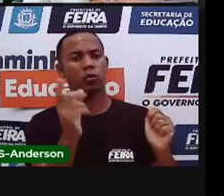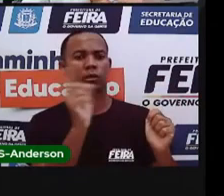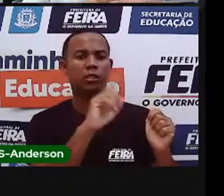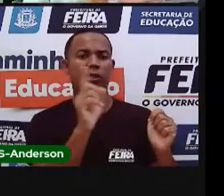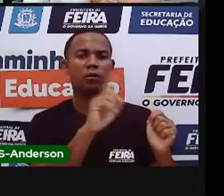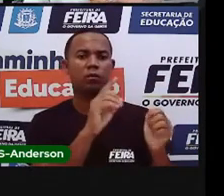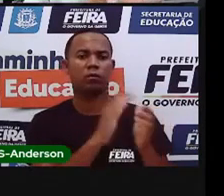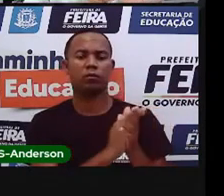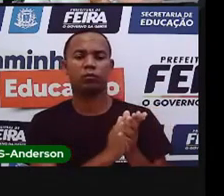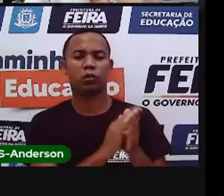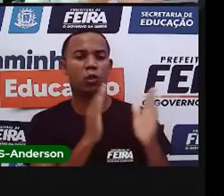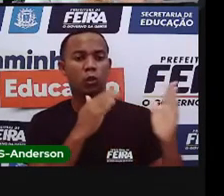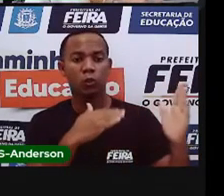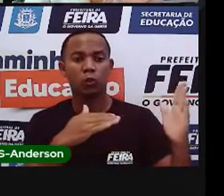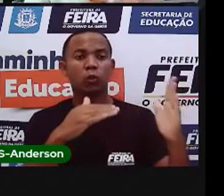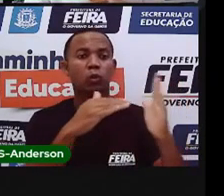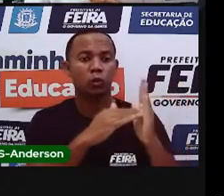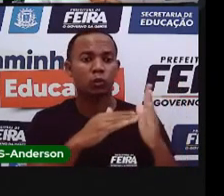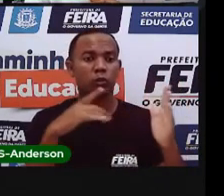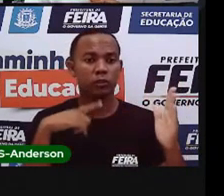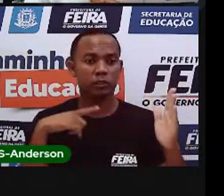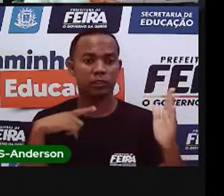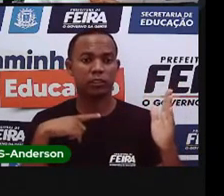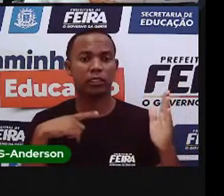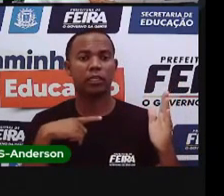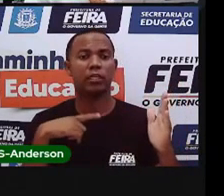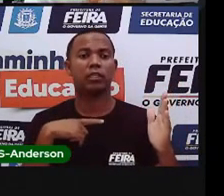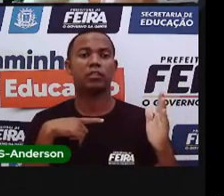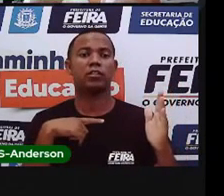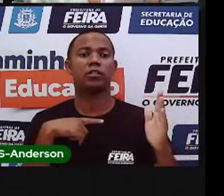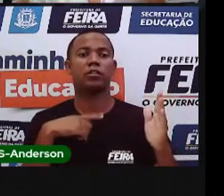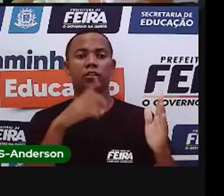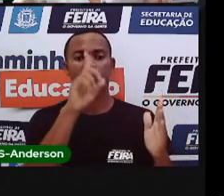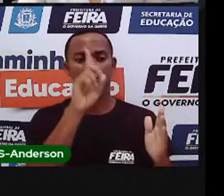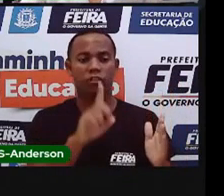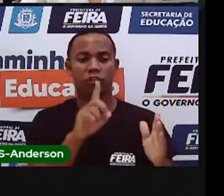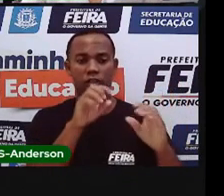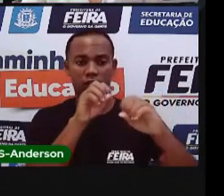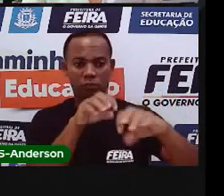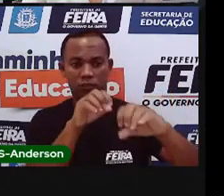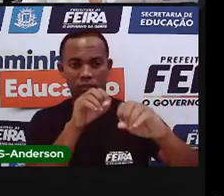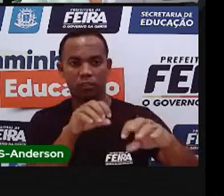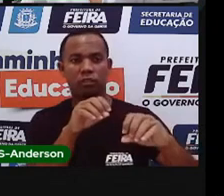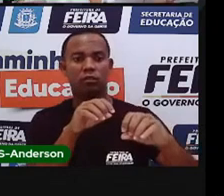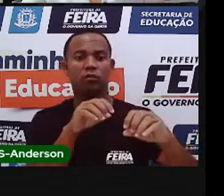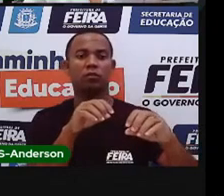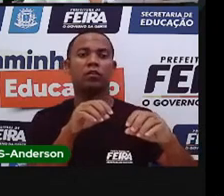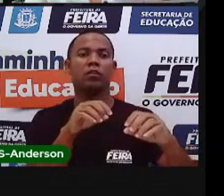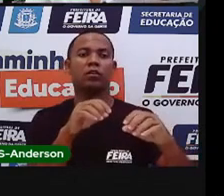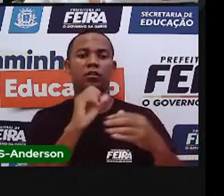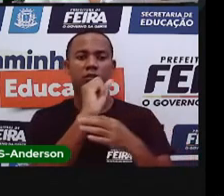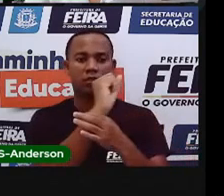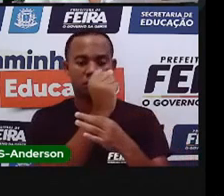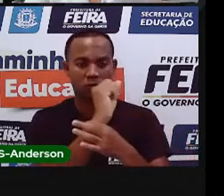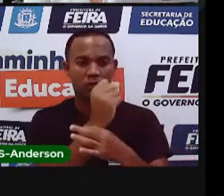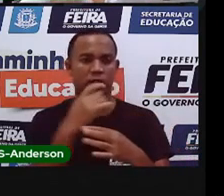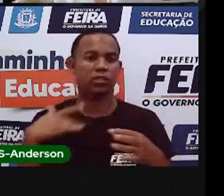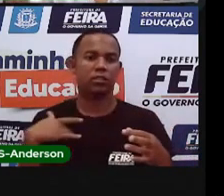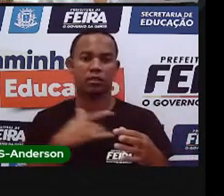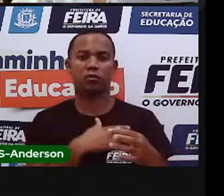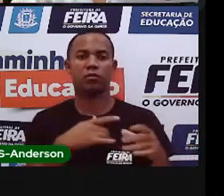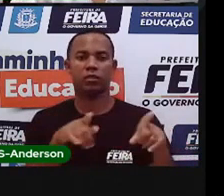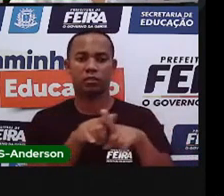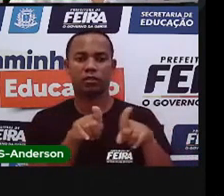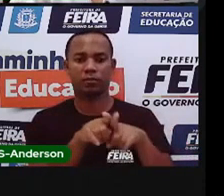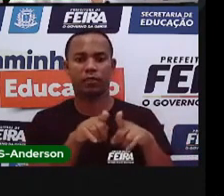que todos têm direito à educação, à saúde e segurança, que são serviços essenciais.